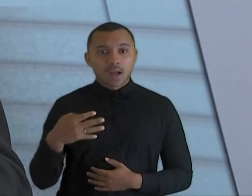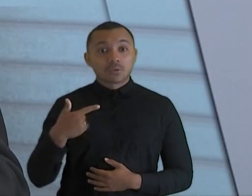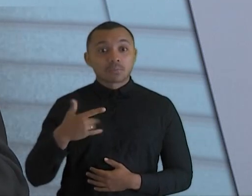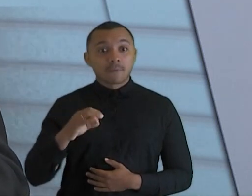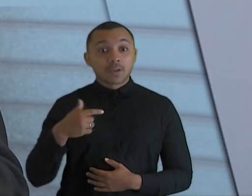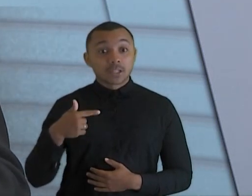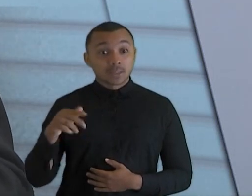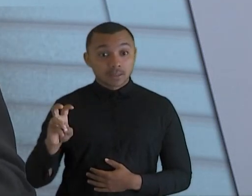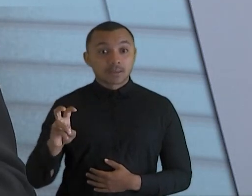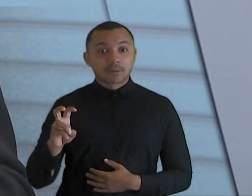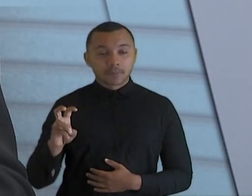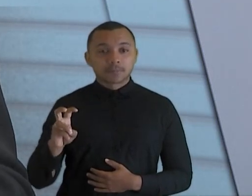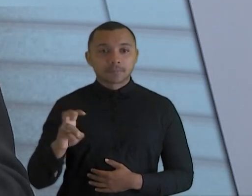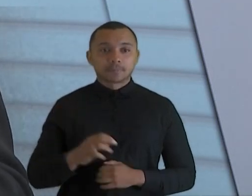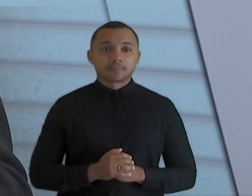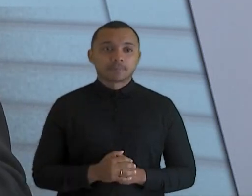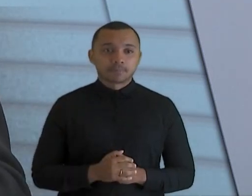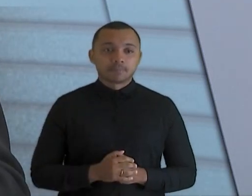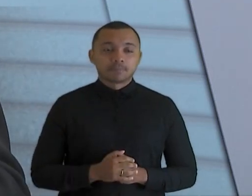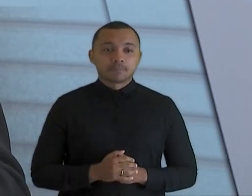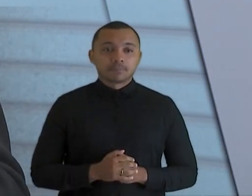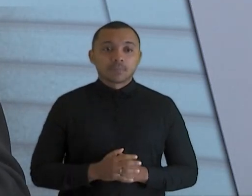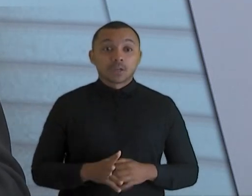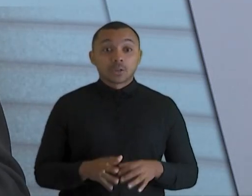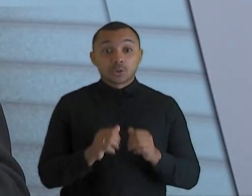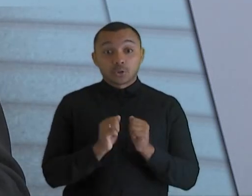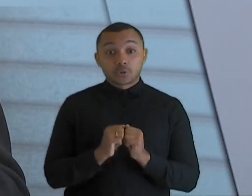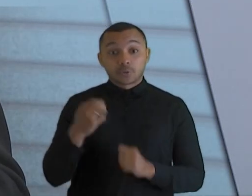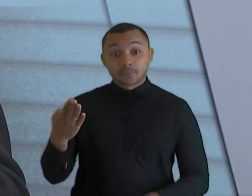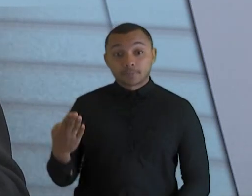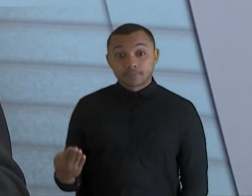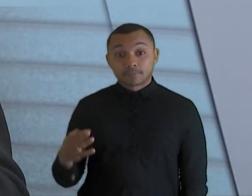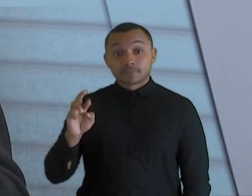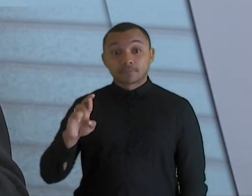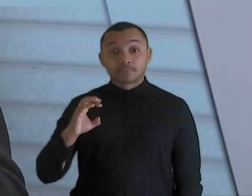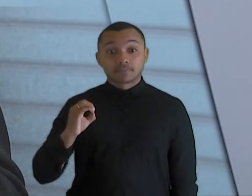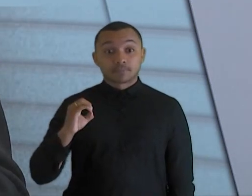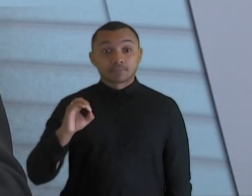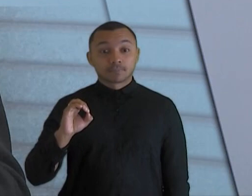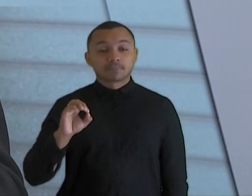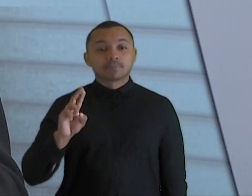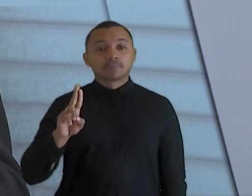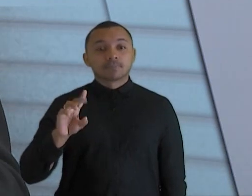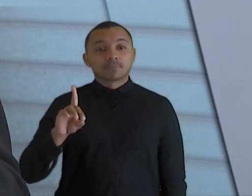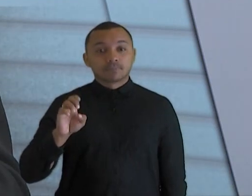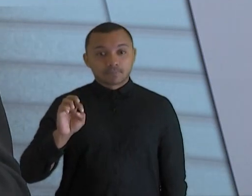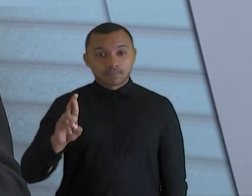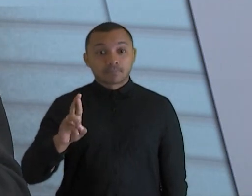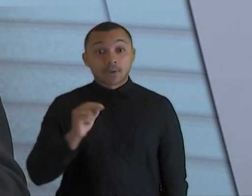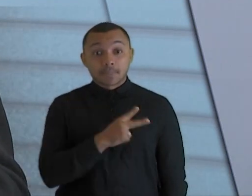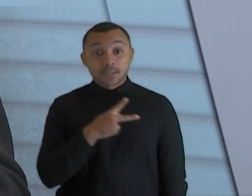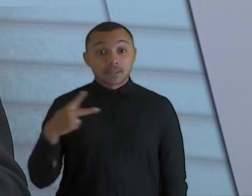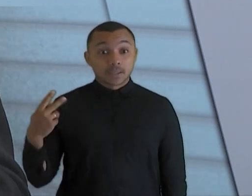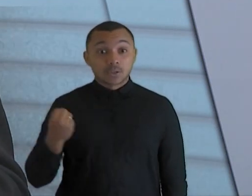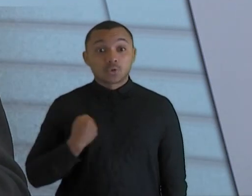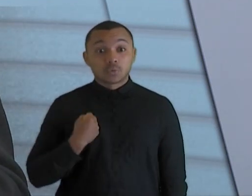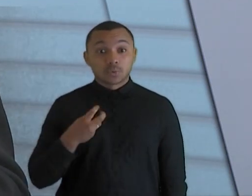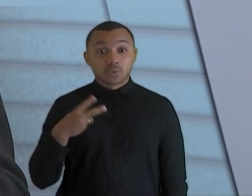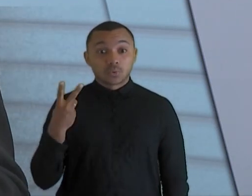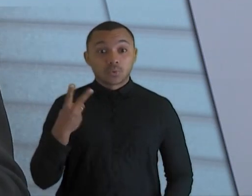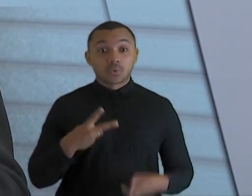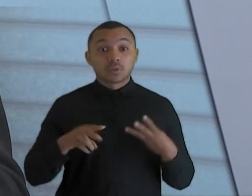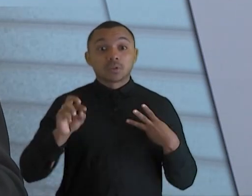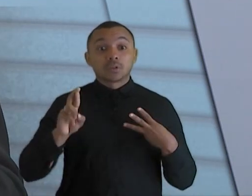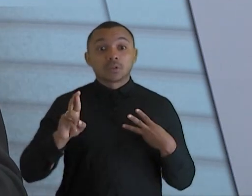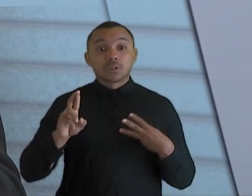solene de posse, ao lado do doutor Holden, o conselheiro Valdemar de Tavra é o vice-presidente, o conselheiro Edilberto